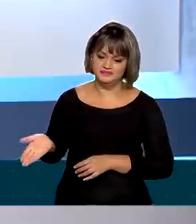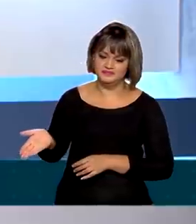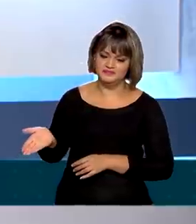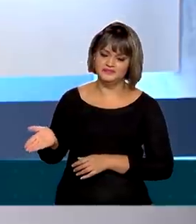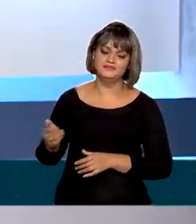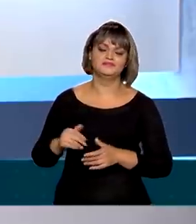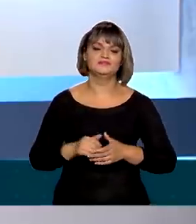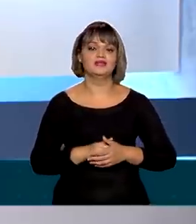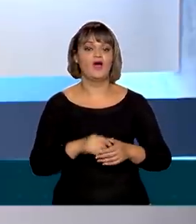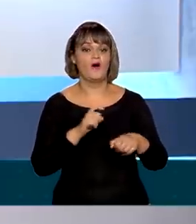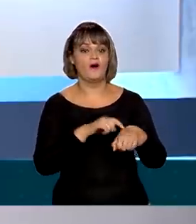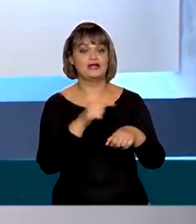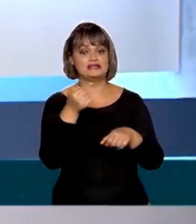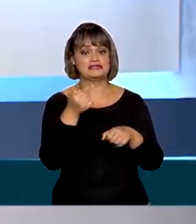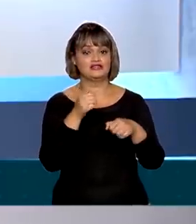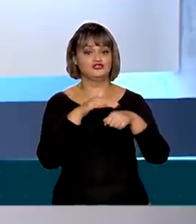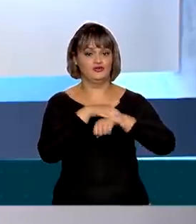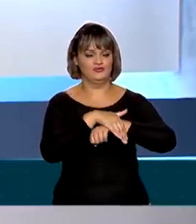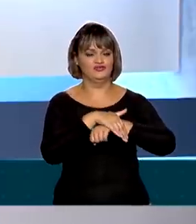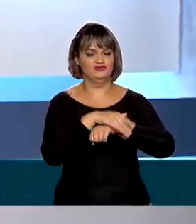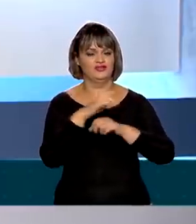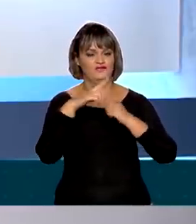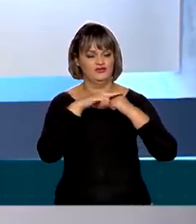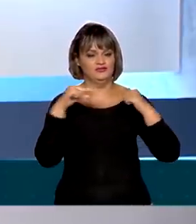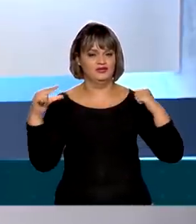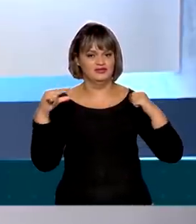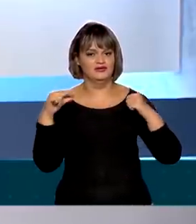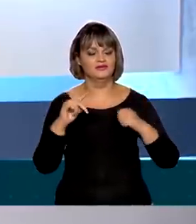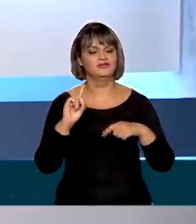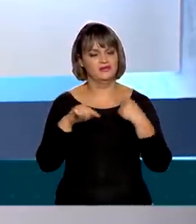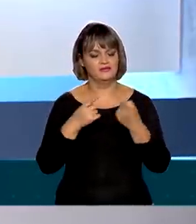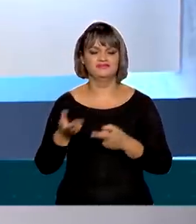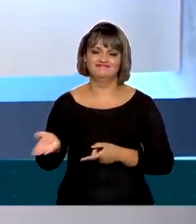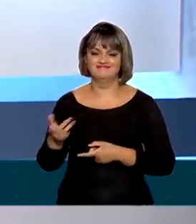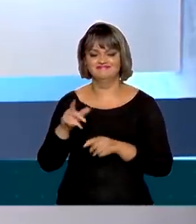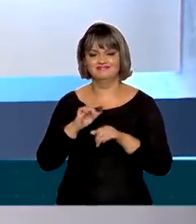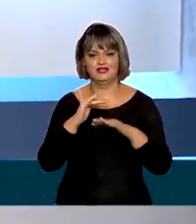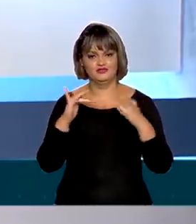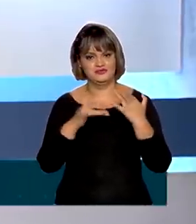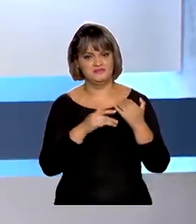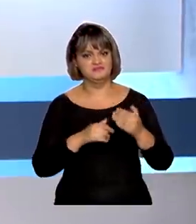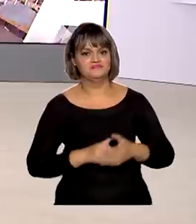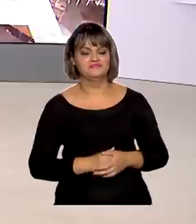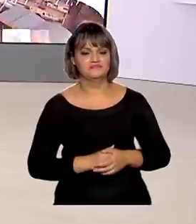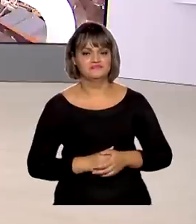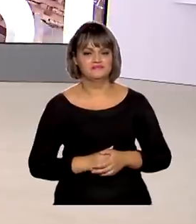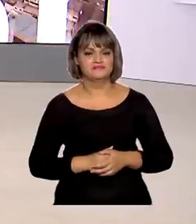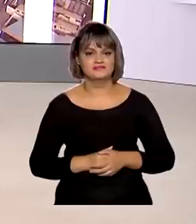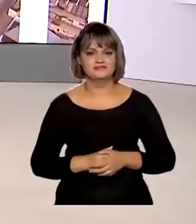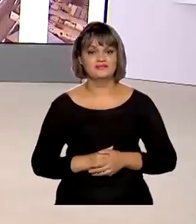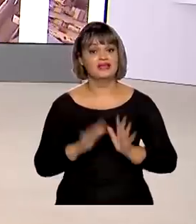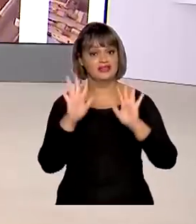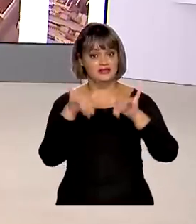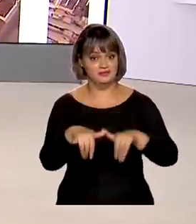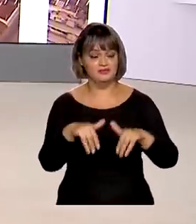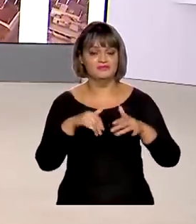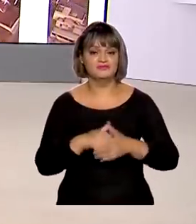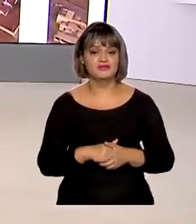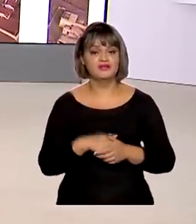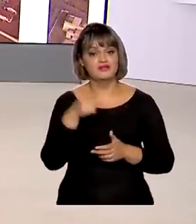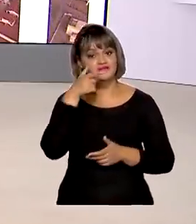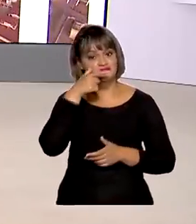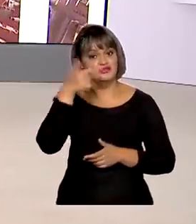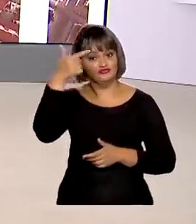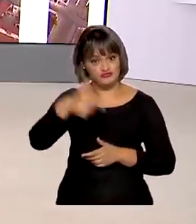acompanha às 7 da noite no programa de rádio A Voz do Brasil e também nas nossas redes sociais. A gente fica por aqui para